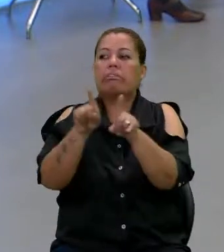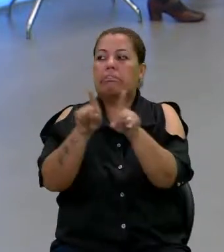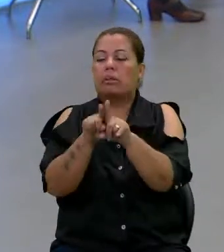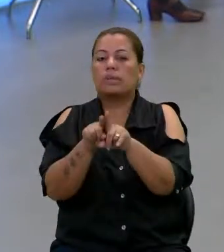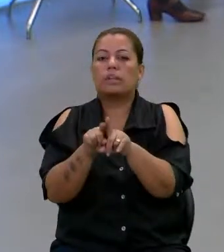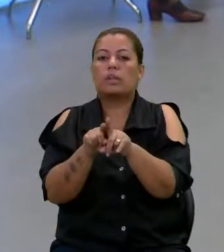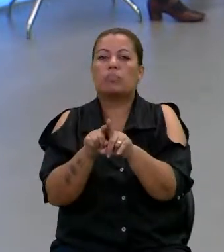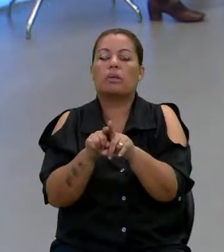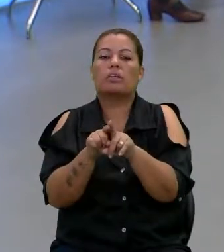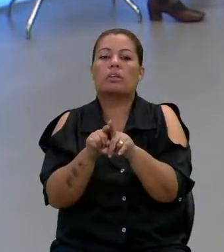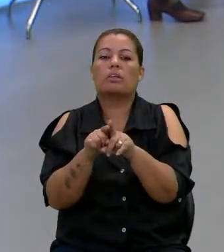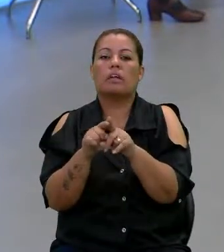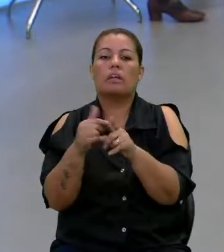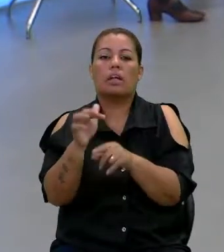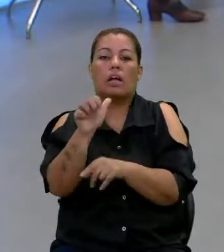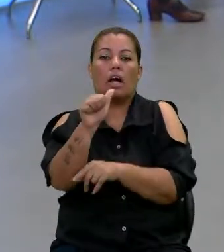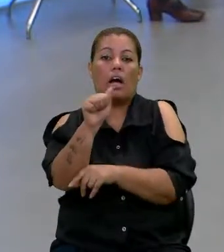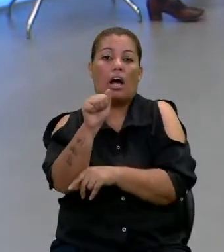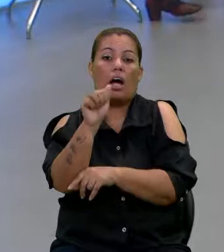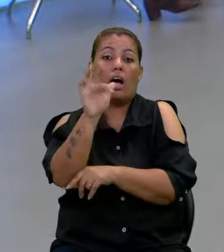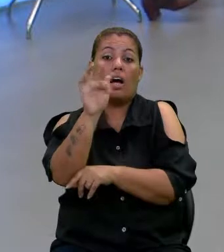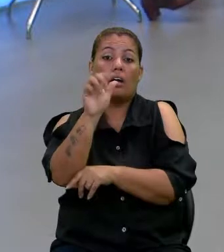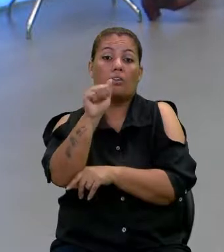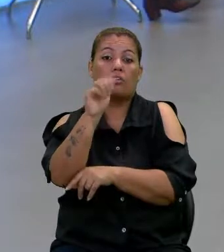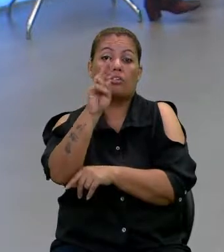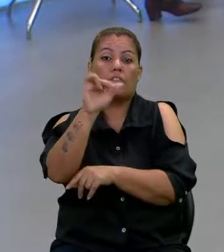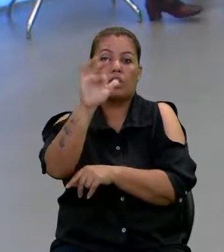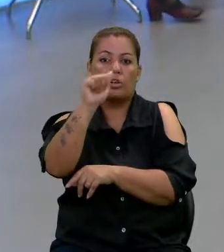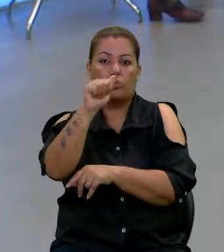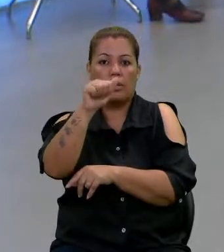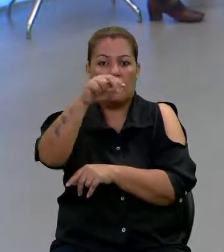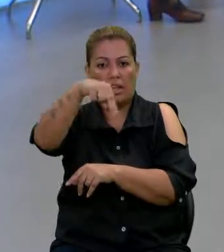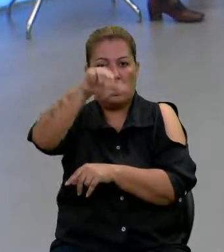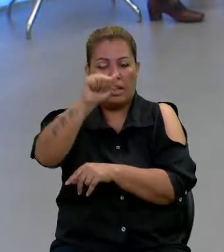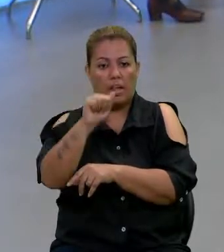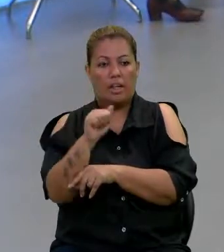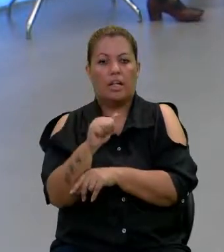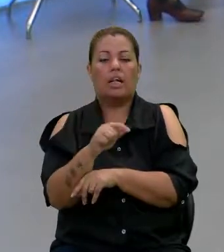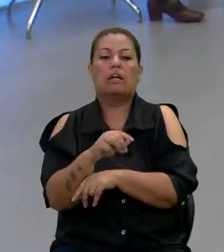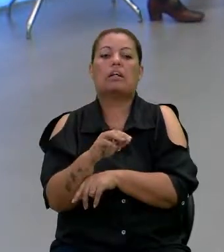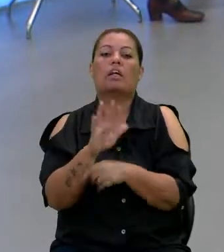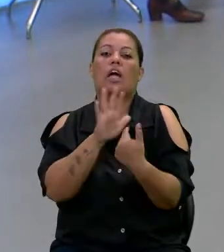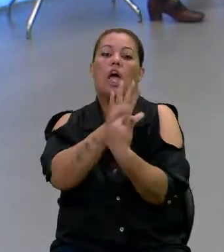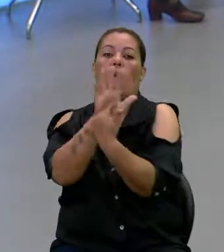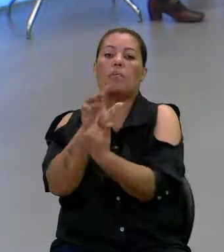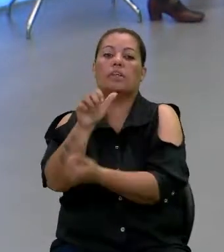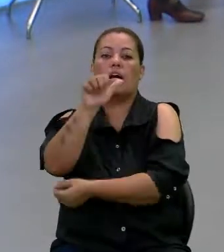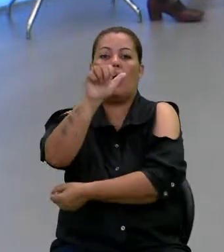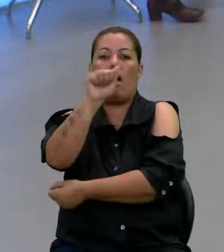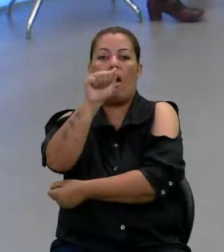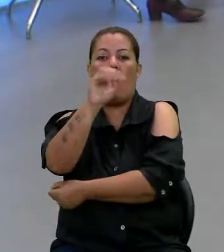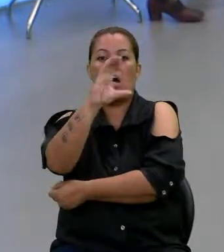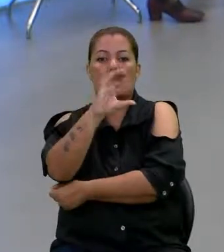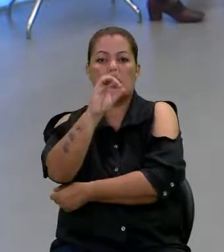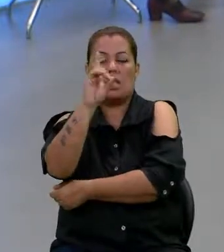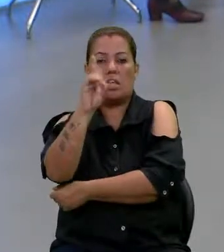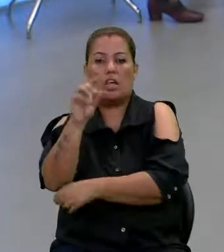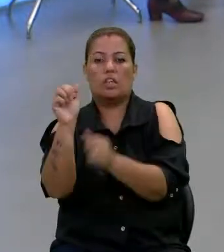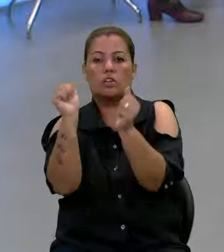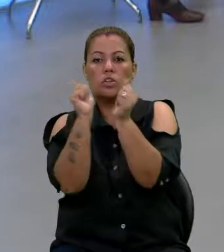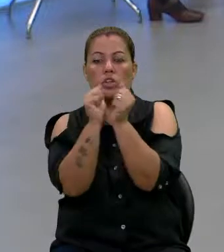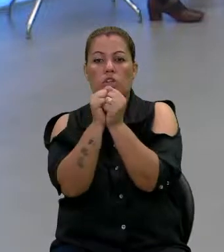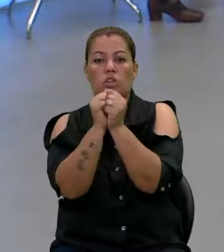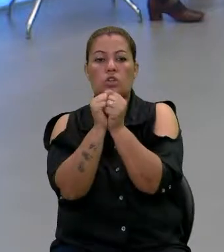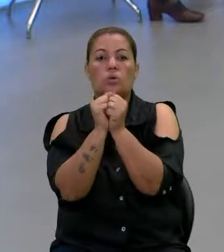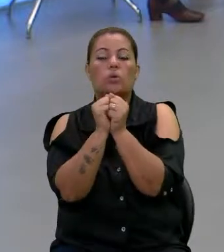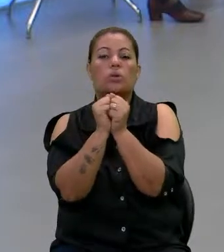a Fabiana Pavani, que é representante da ACD Osasco, e junto com